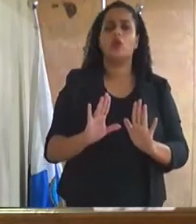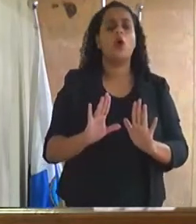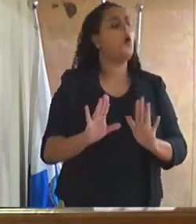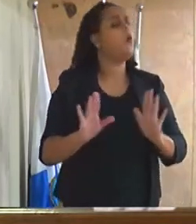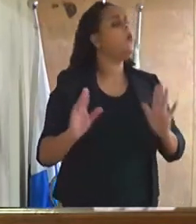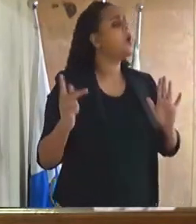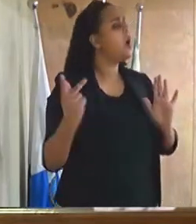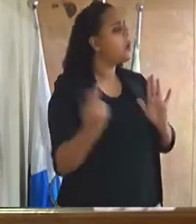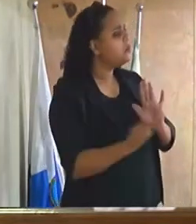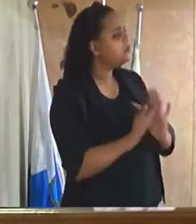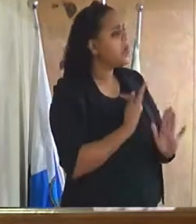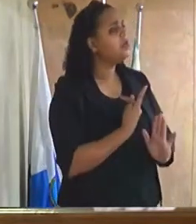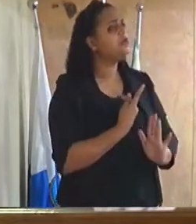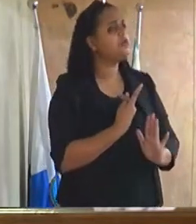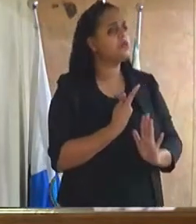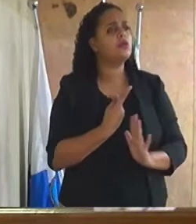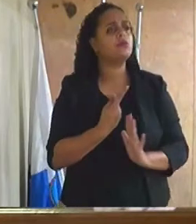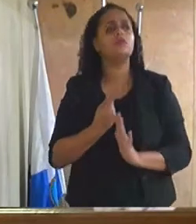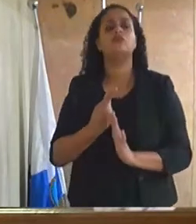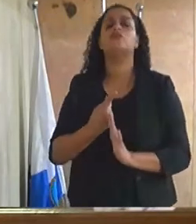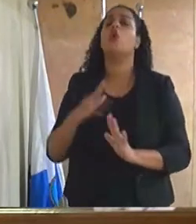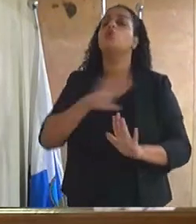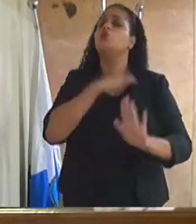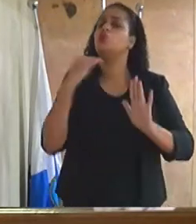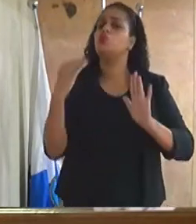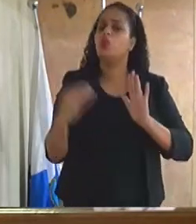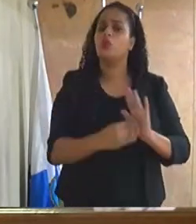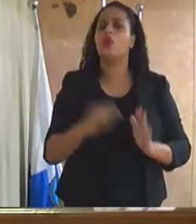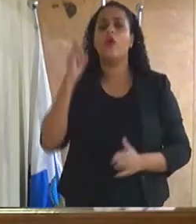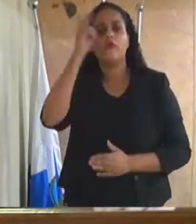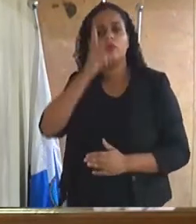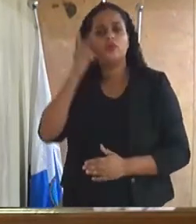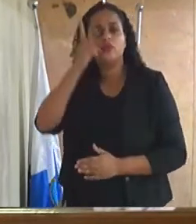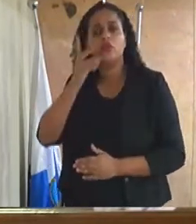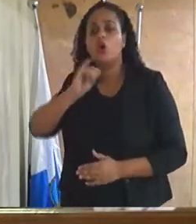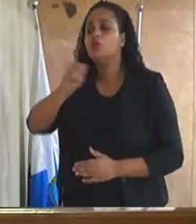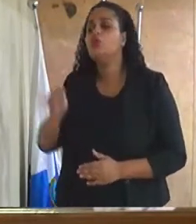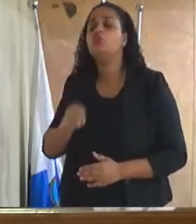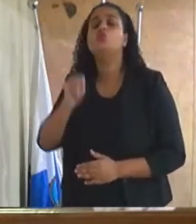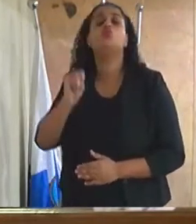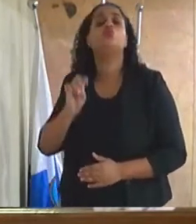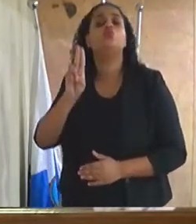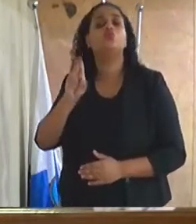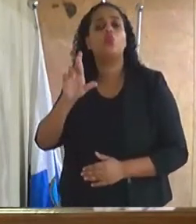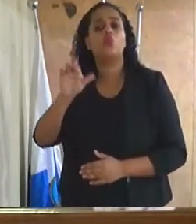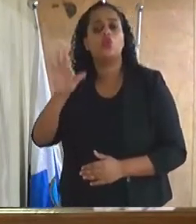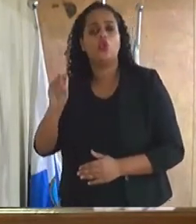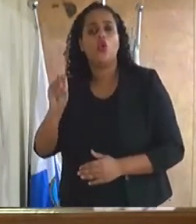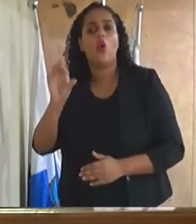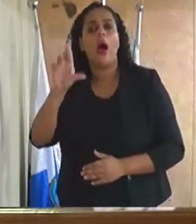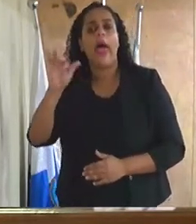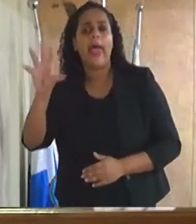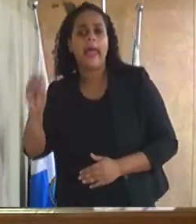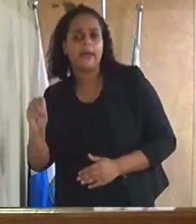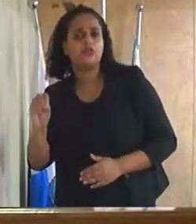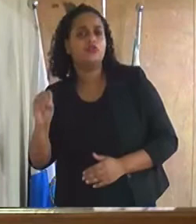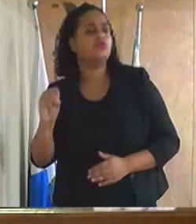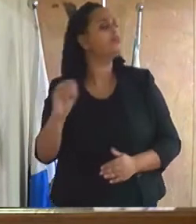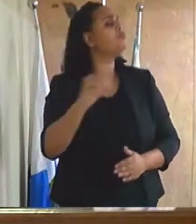no modo geral vereador Júnior Reis aquilo que tem se comentado